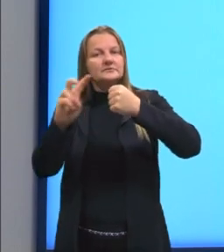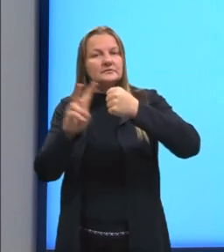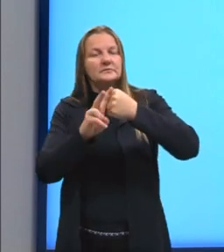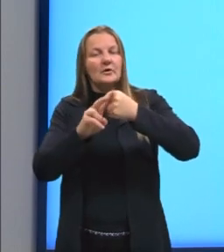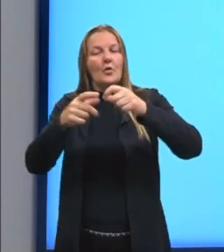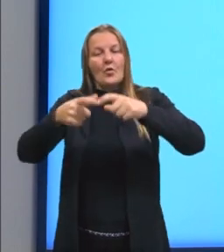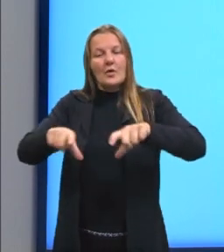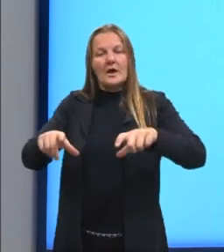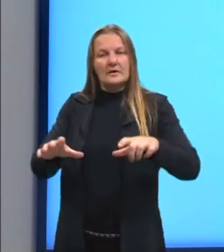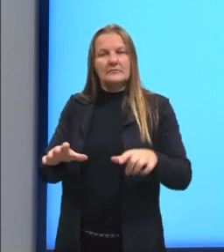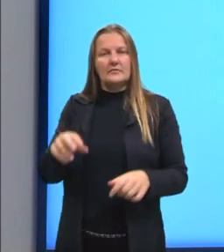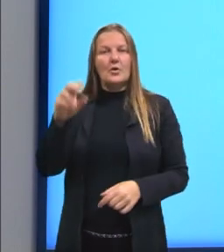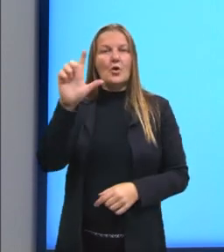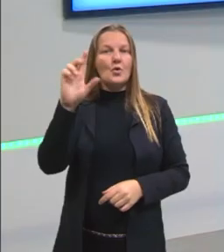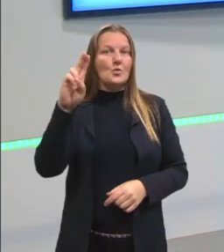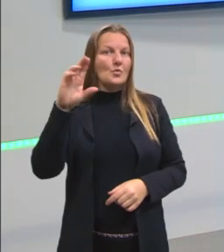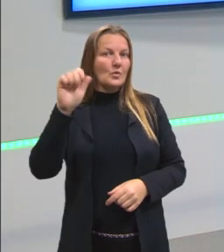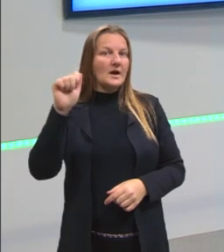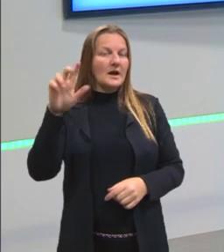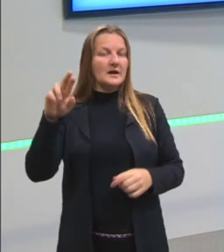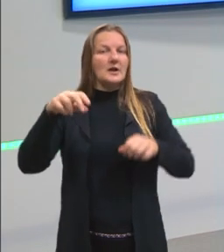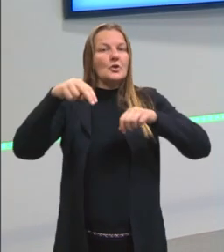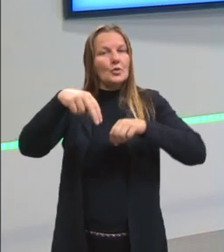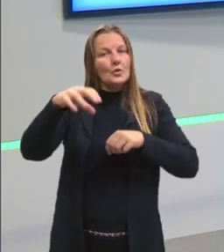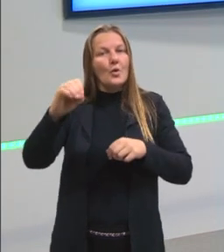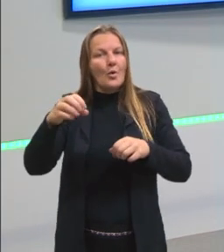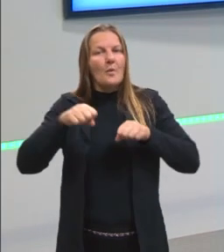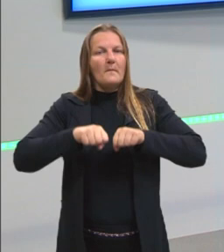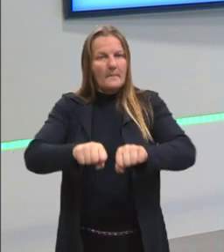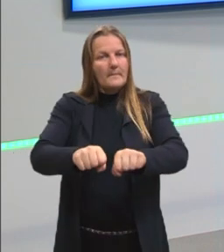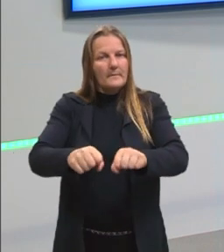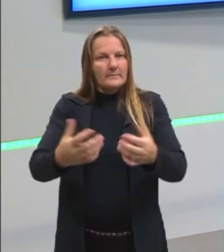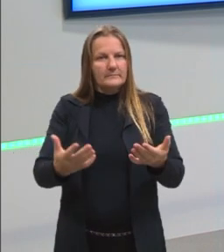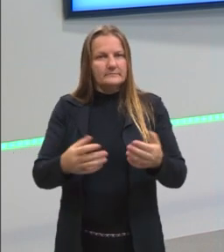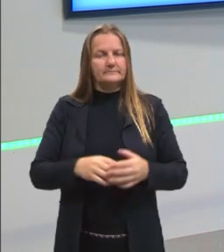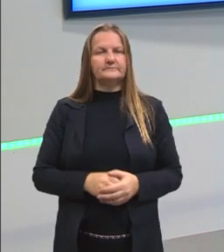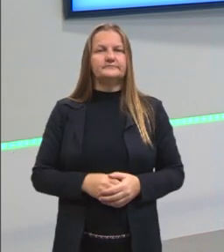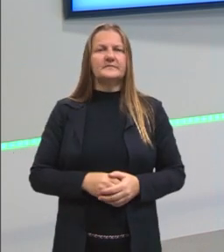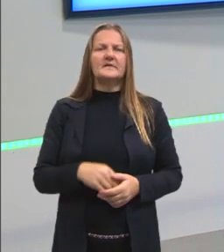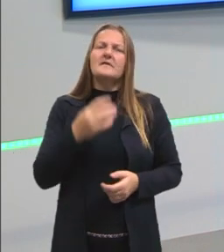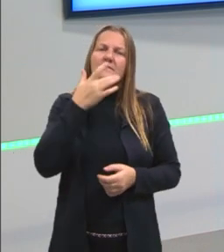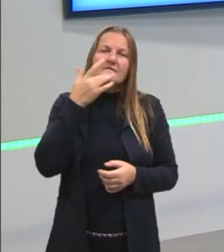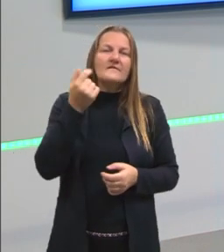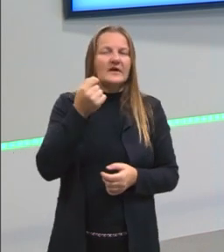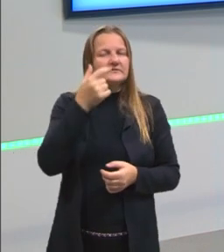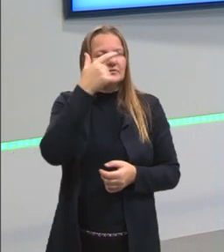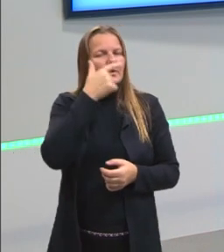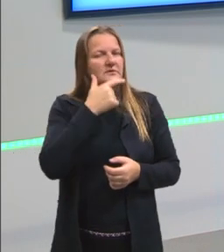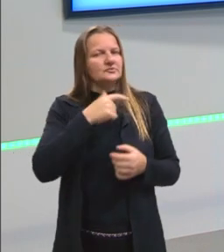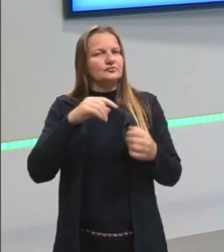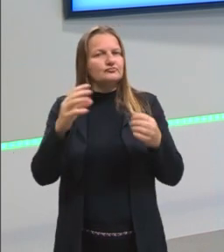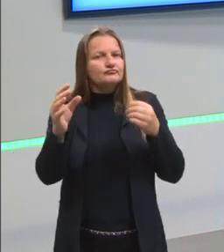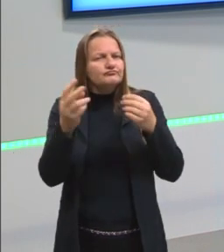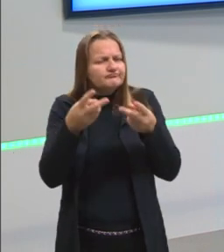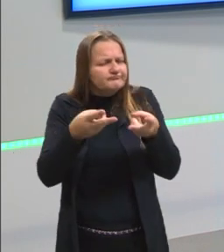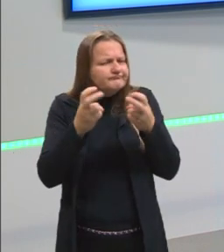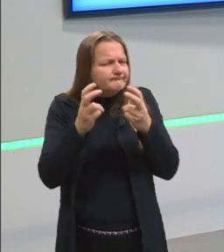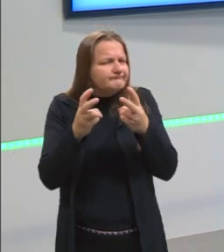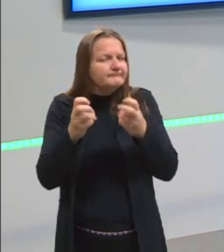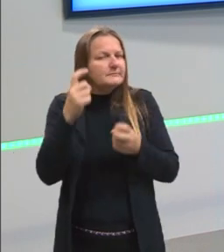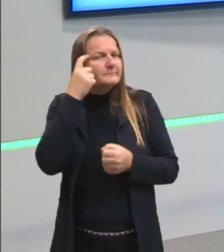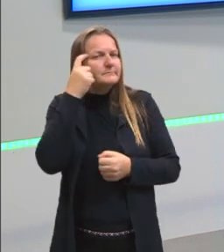lugar. Então, para mim, adjunta adverbial talvez seja uma das mais fáceis funções sintáticas da gente pensar.